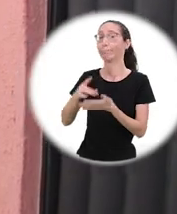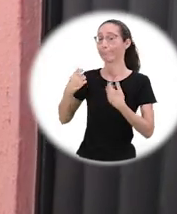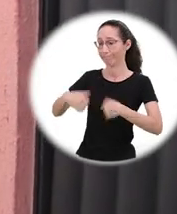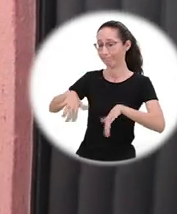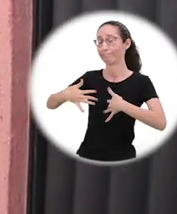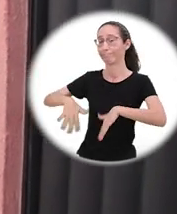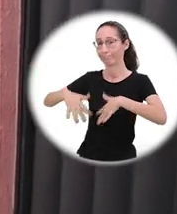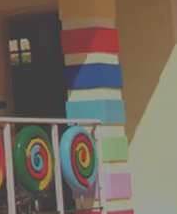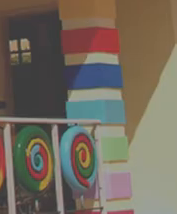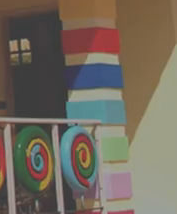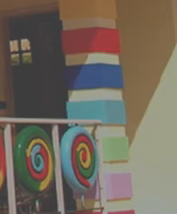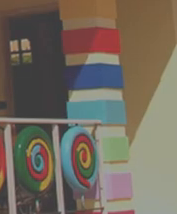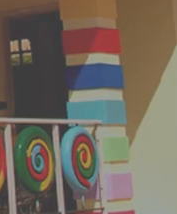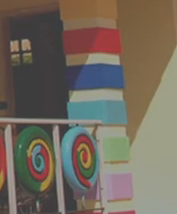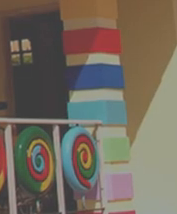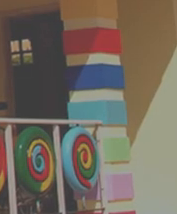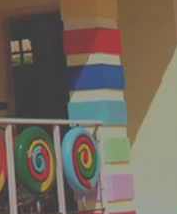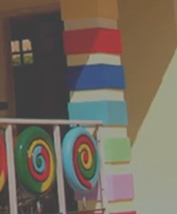do trabalho que realizamos.